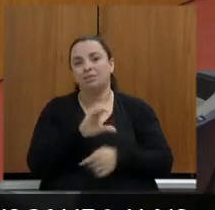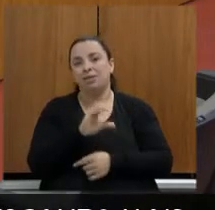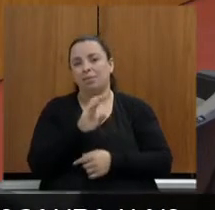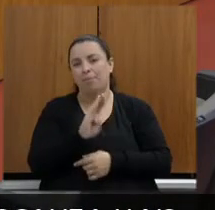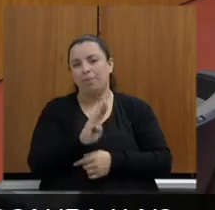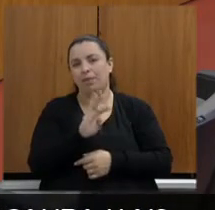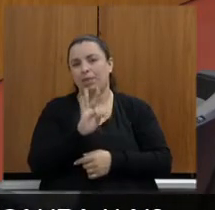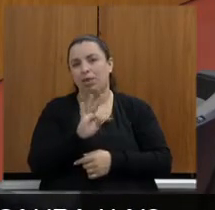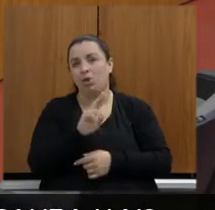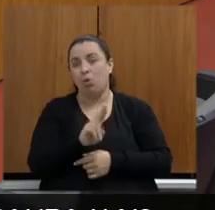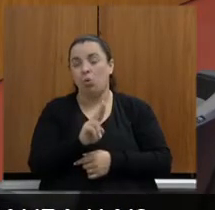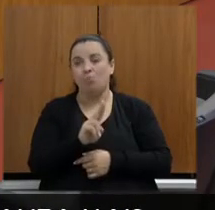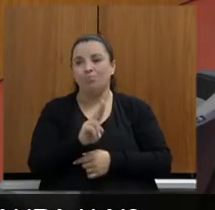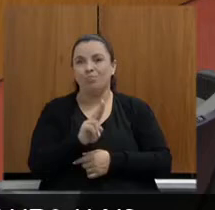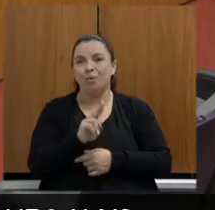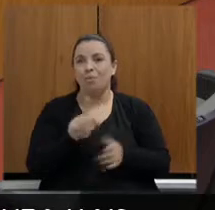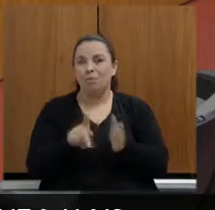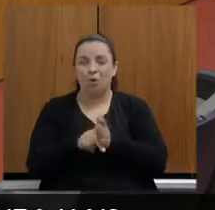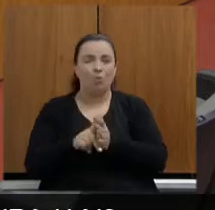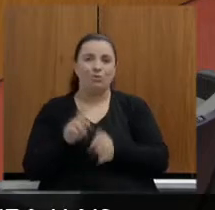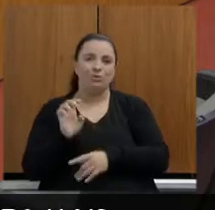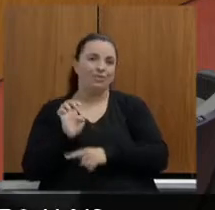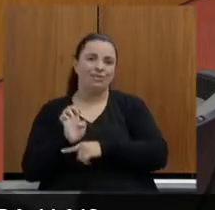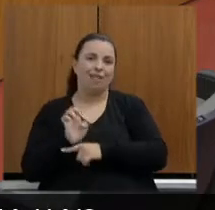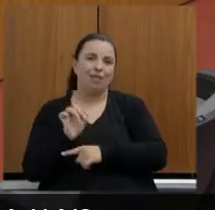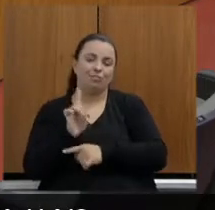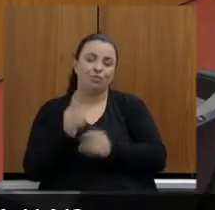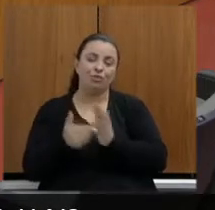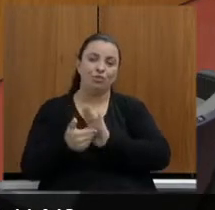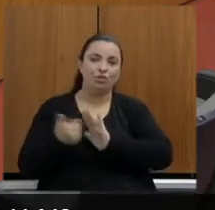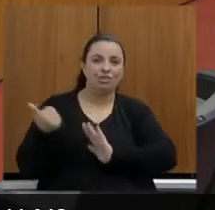federal, o Estado não consegue resolver isso sozinho.